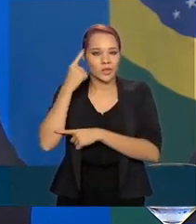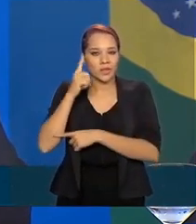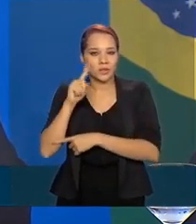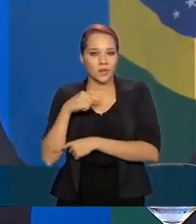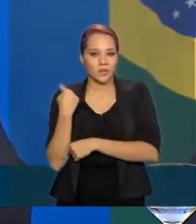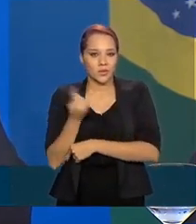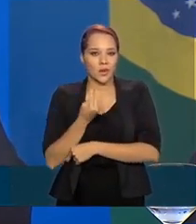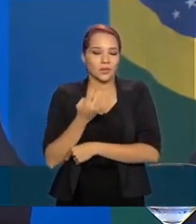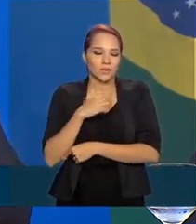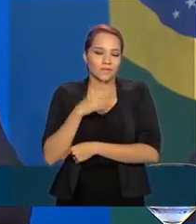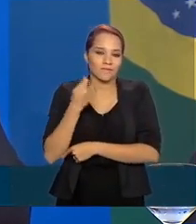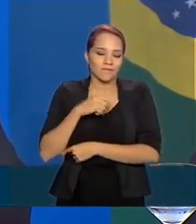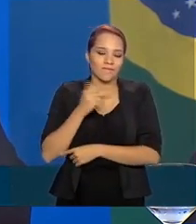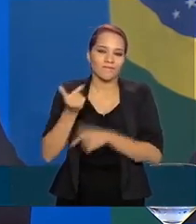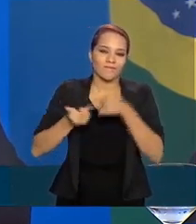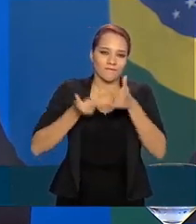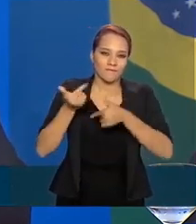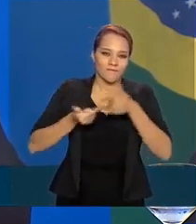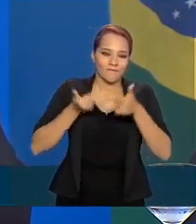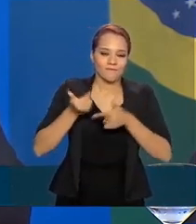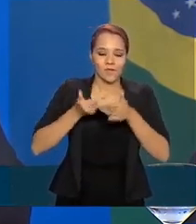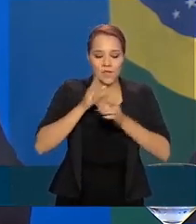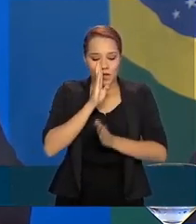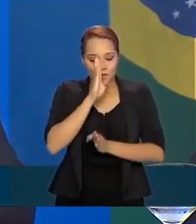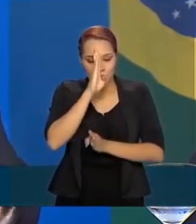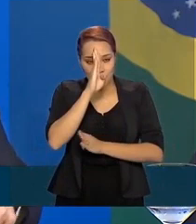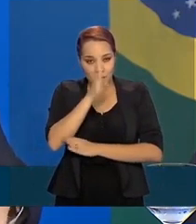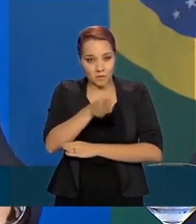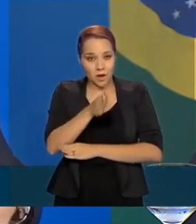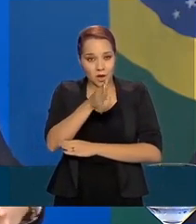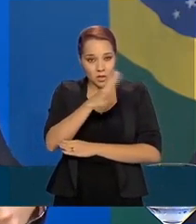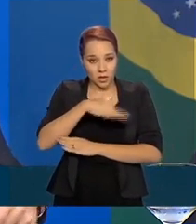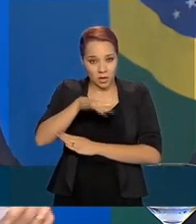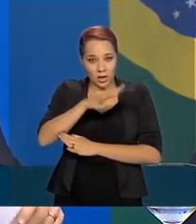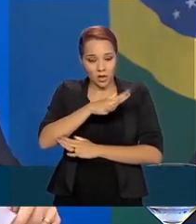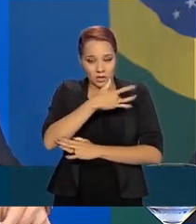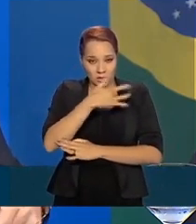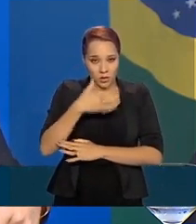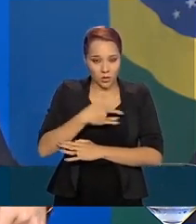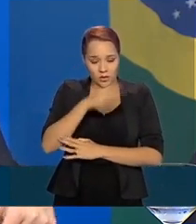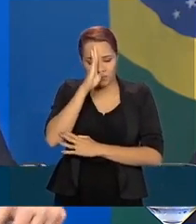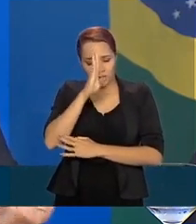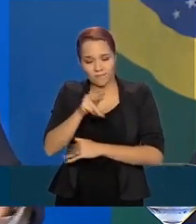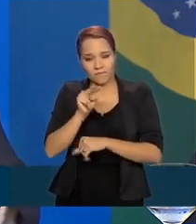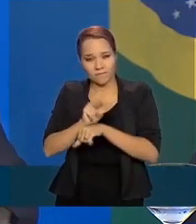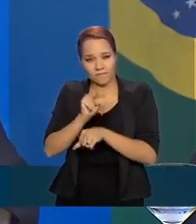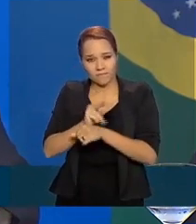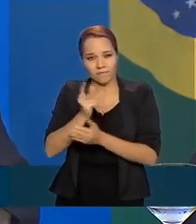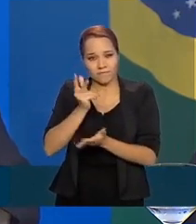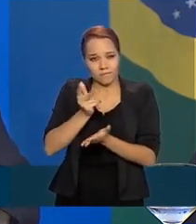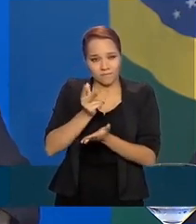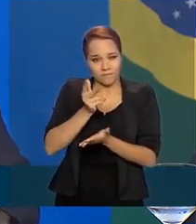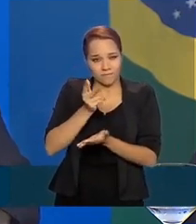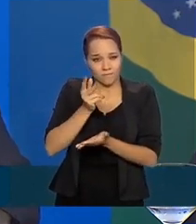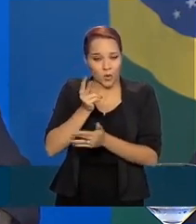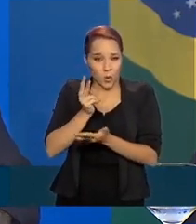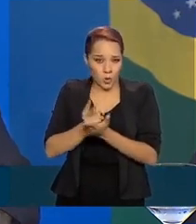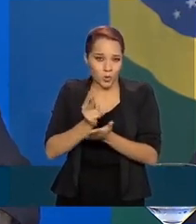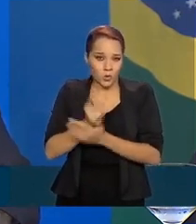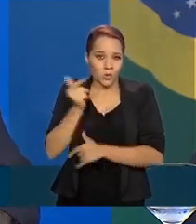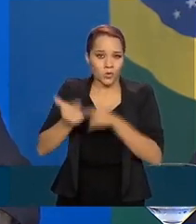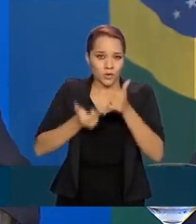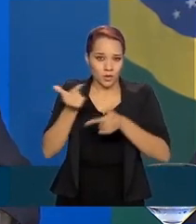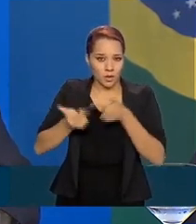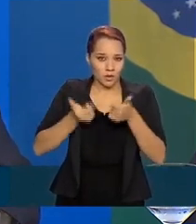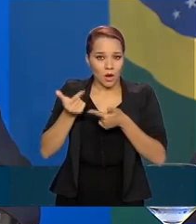nossas, de que é preciso trabalhar na dimensão central da saúde e na dimensão central da preservação do emprego, sobretudo dos